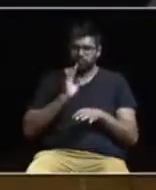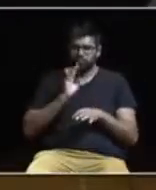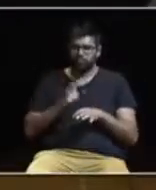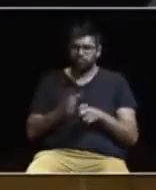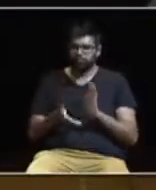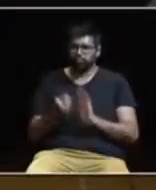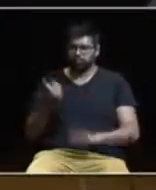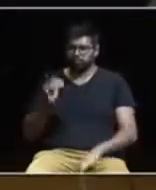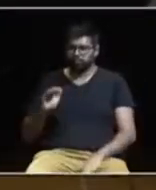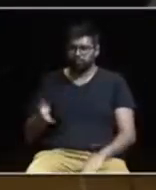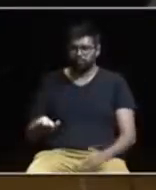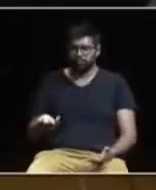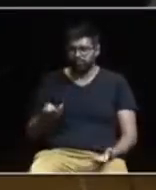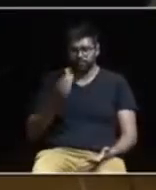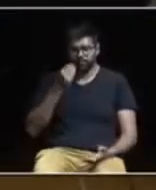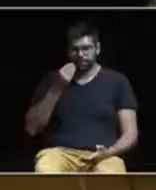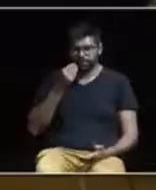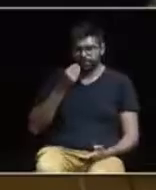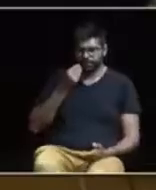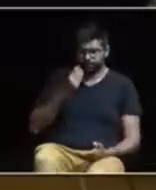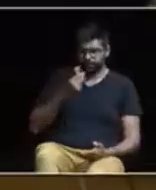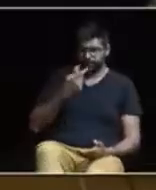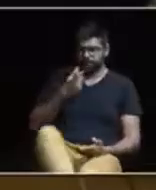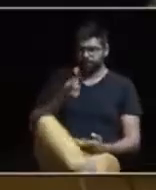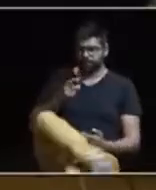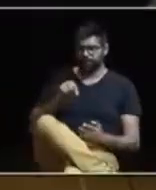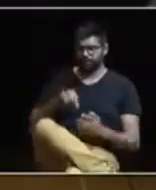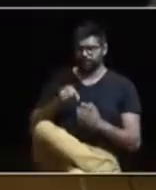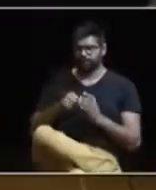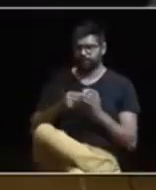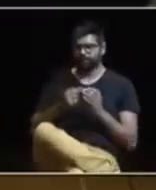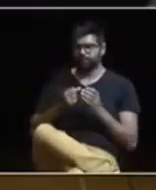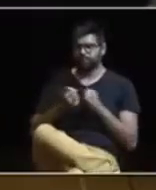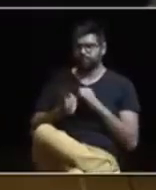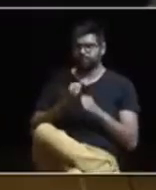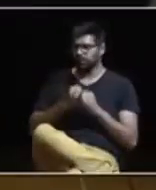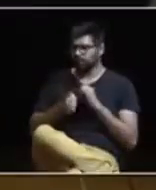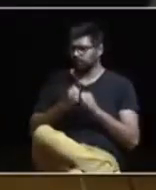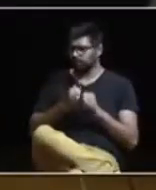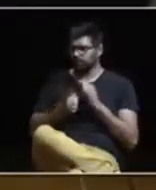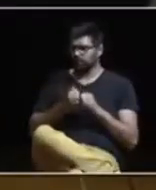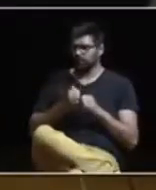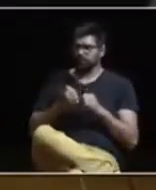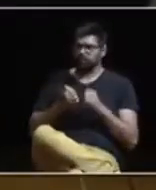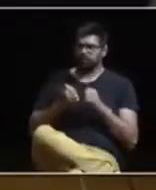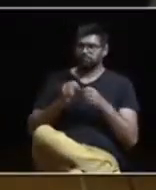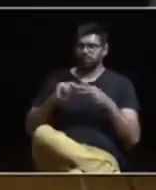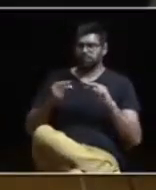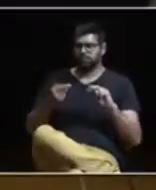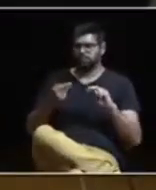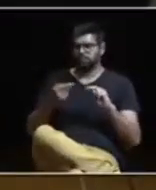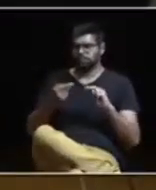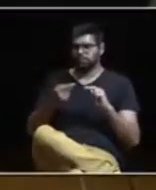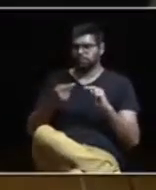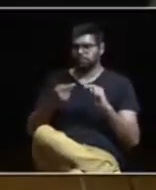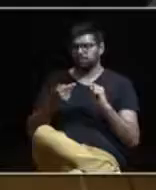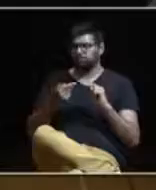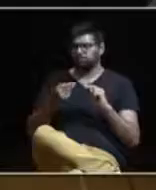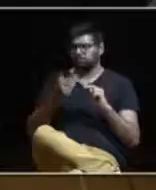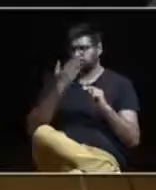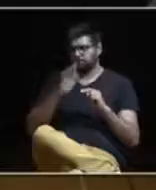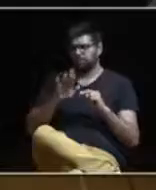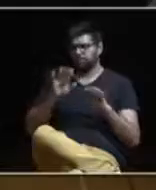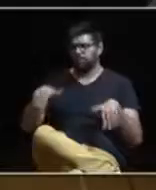solos já removidos? A questão que se coloca aqui é qual foi o papel da autarquia neste processo no sentido de